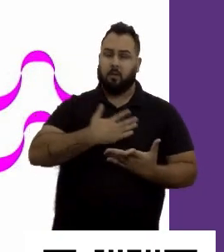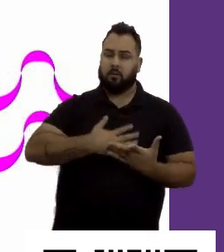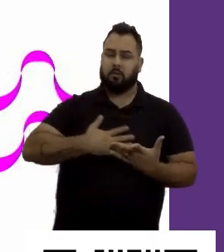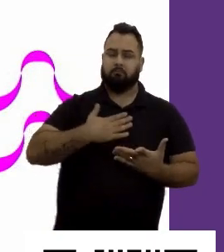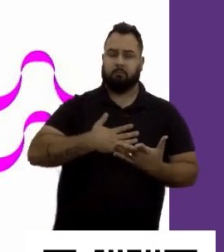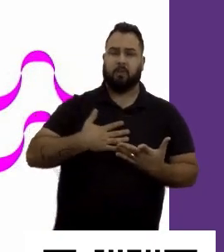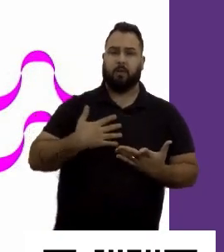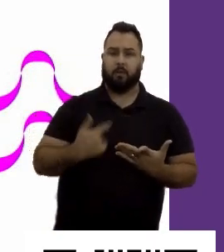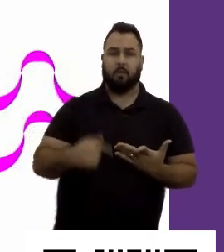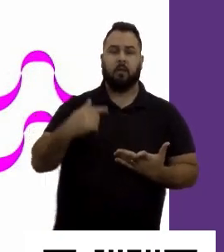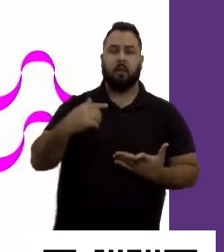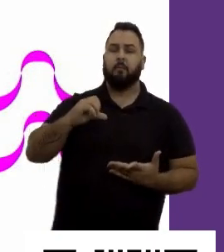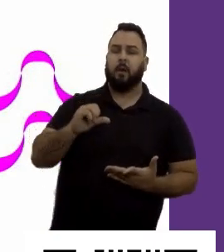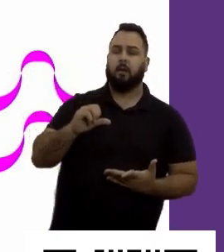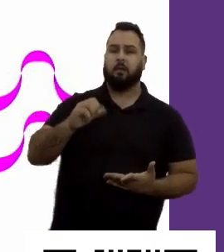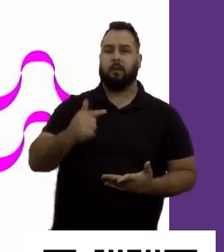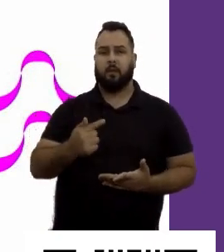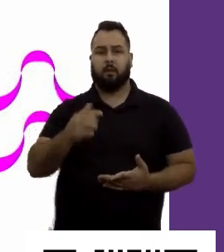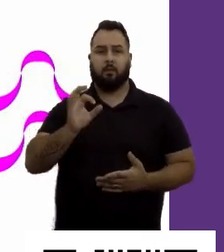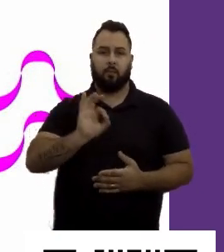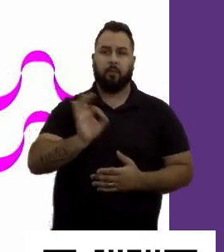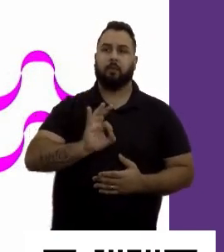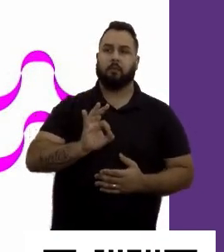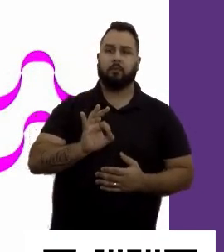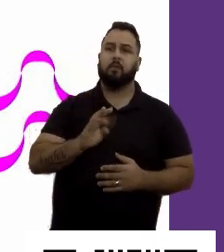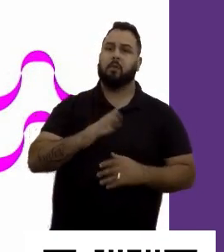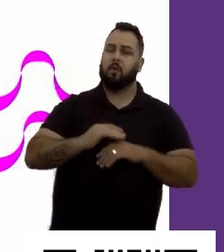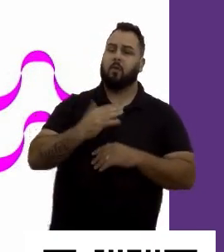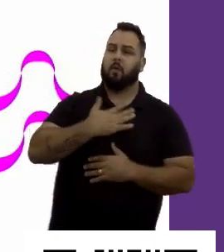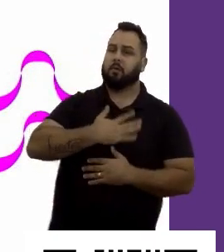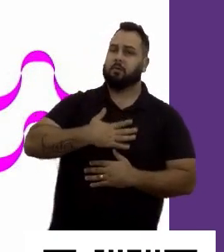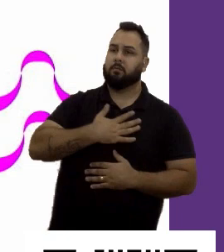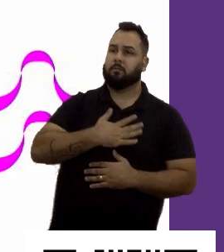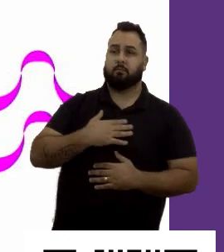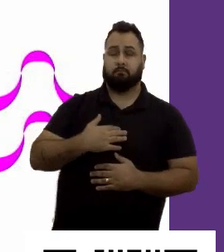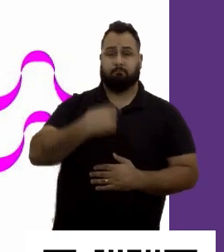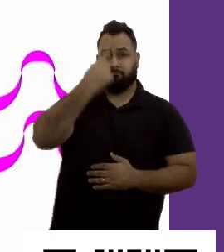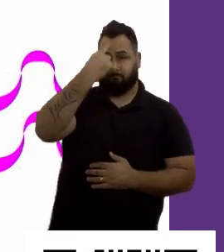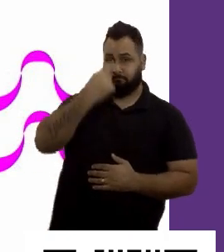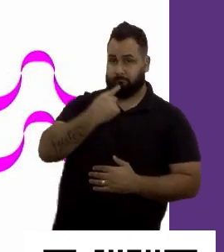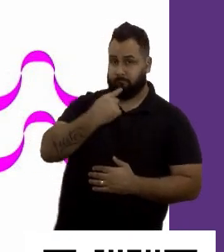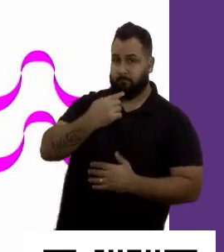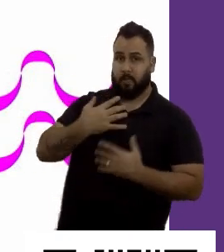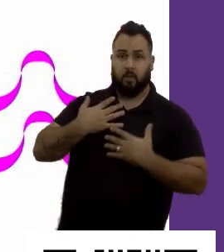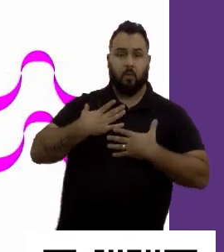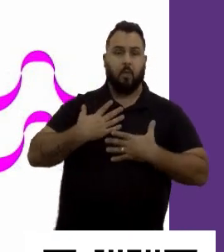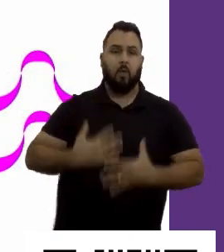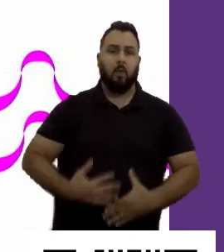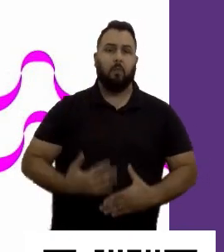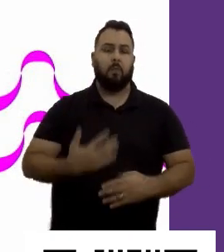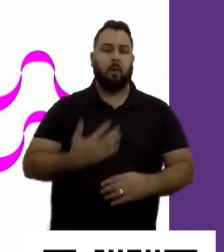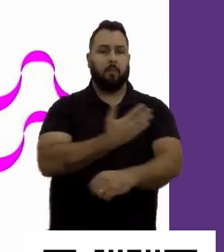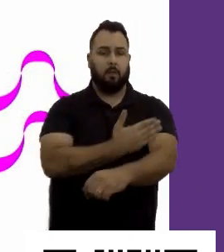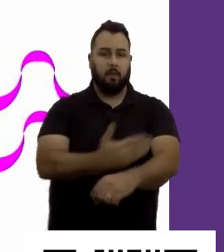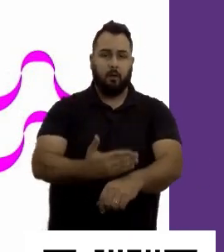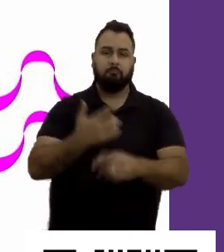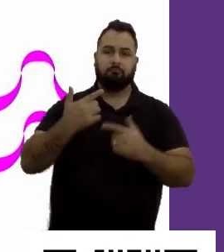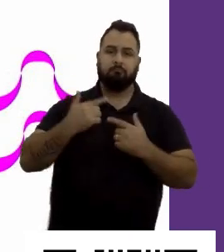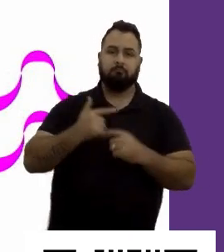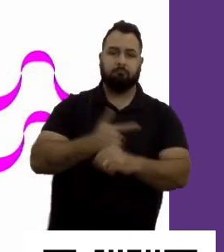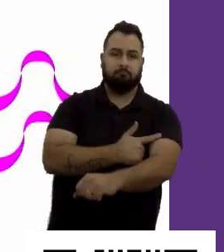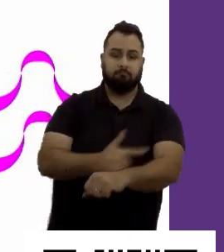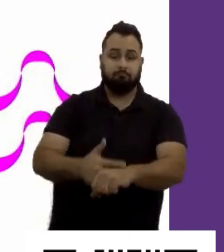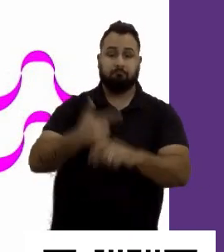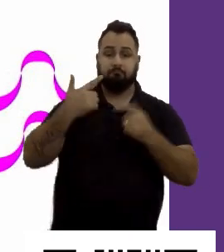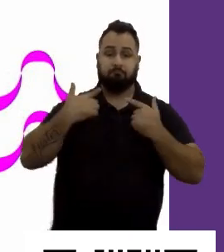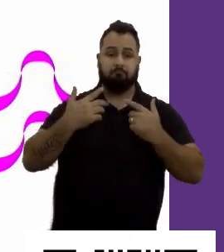números, né, a gente falou também, eu vou falar um pouquinho sobre perfil comportamental e, para falar um pouco de perfil comportamental, antes, eu vou fazer